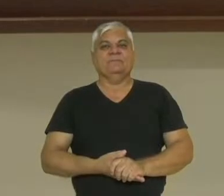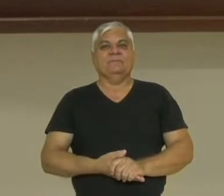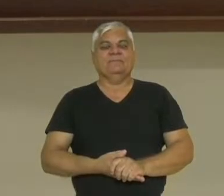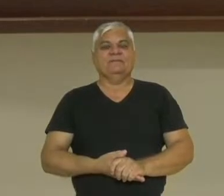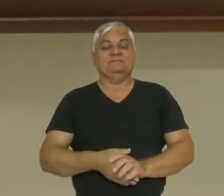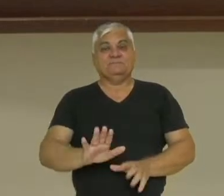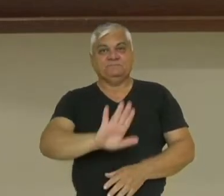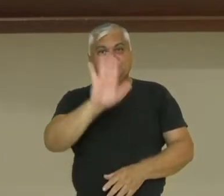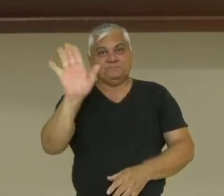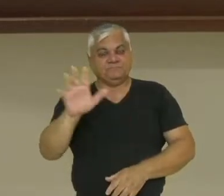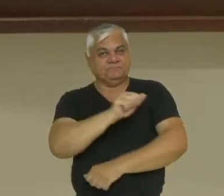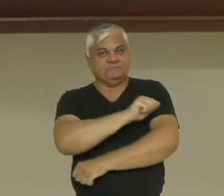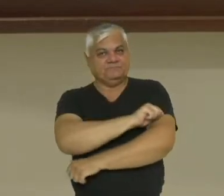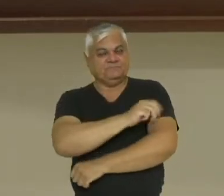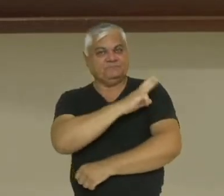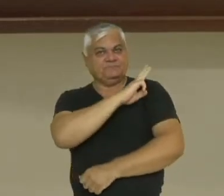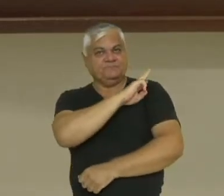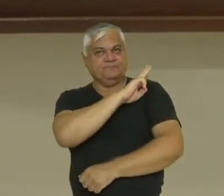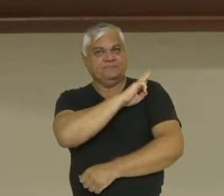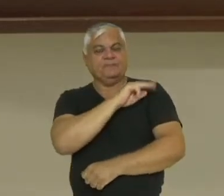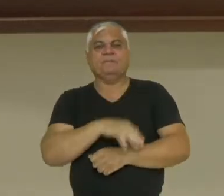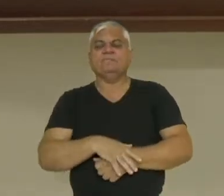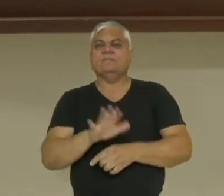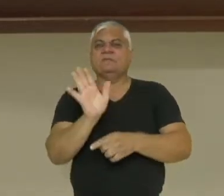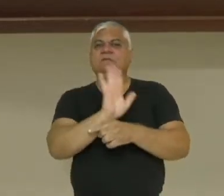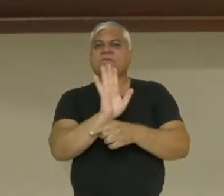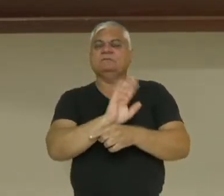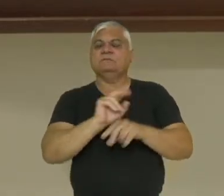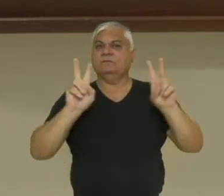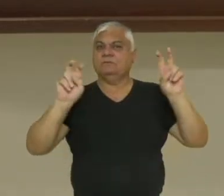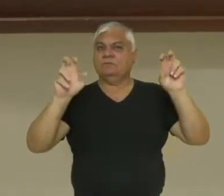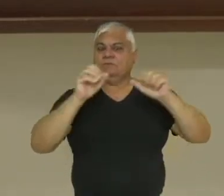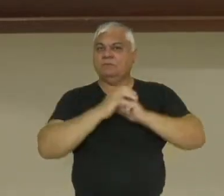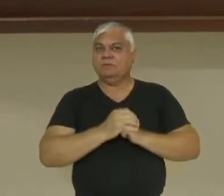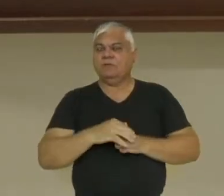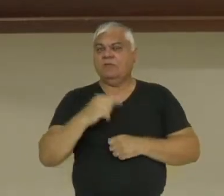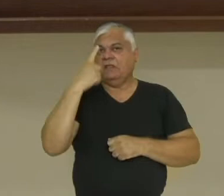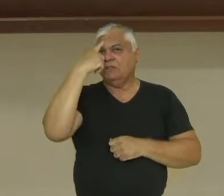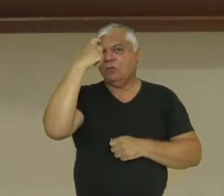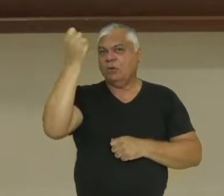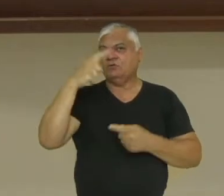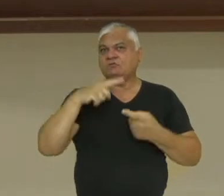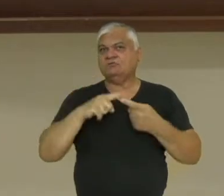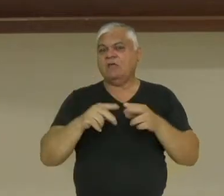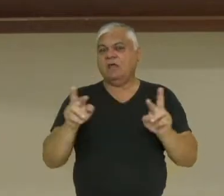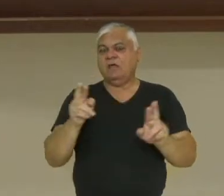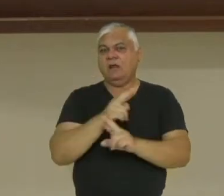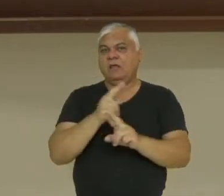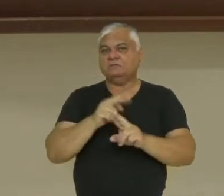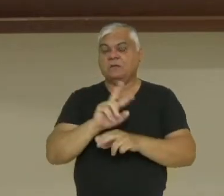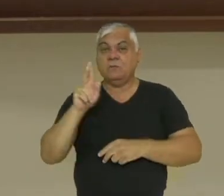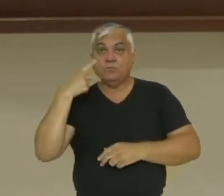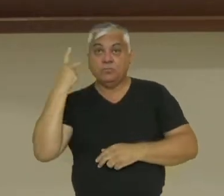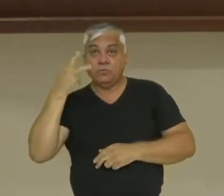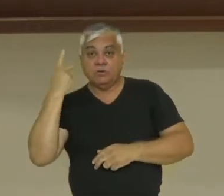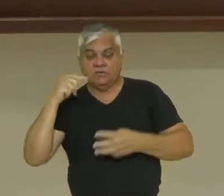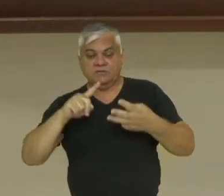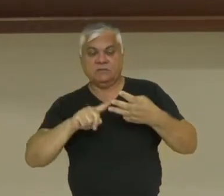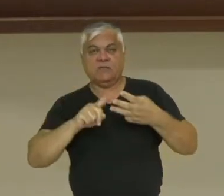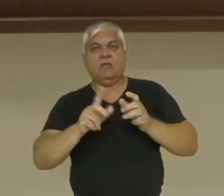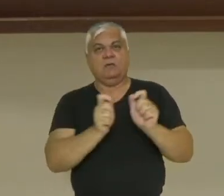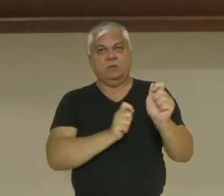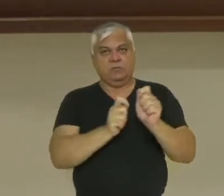Olá, estudantes da terceira série! Nesse vídeo vamos falar sobre ideologia e suas relações com a política e a